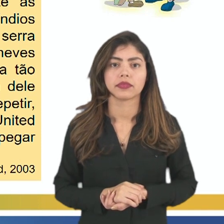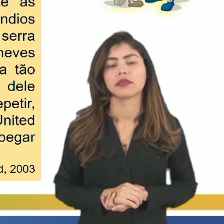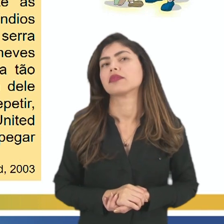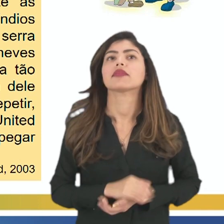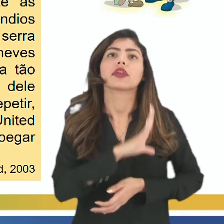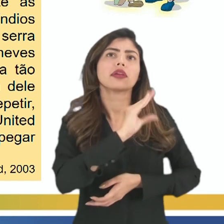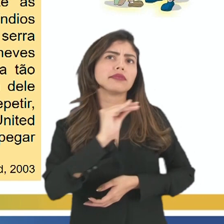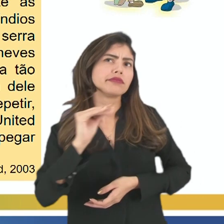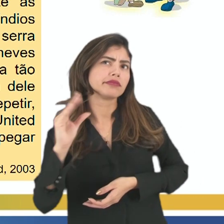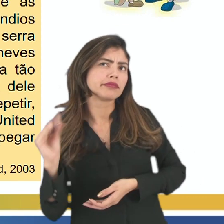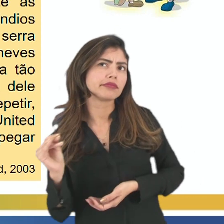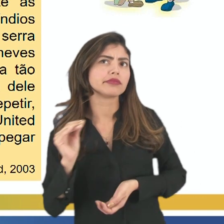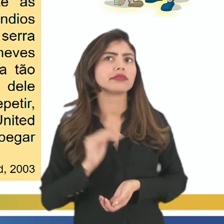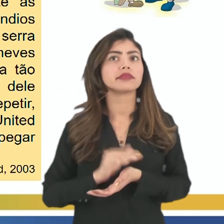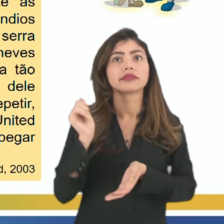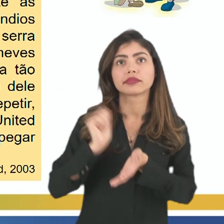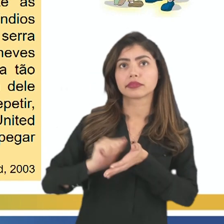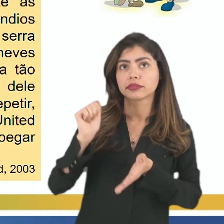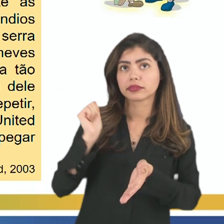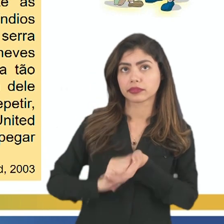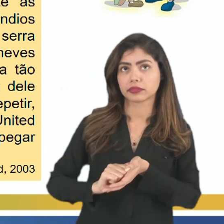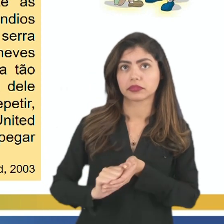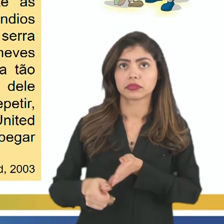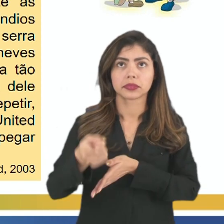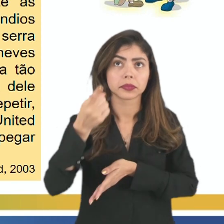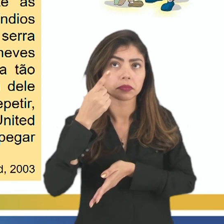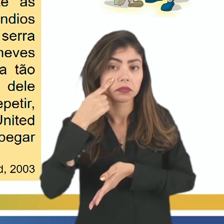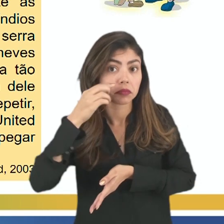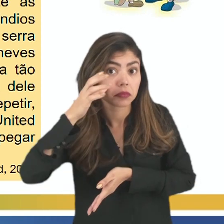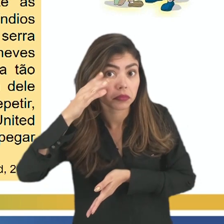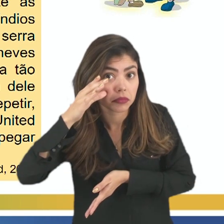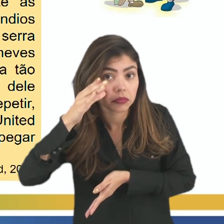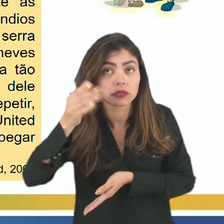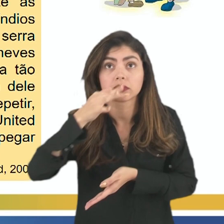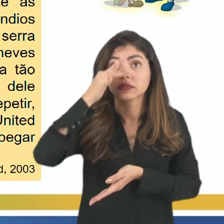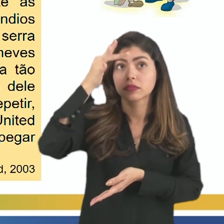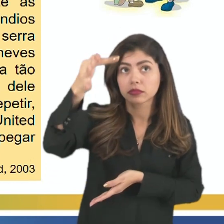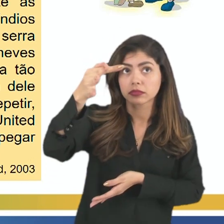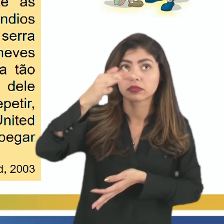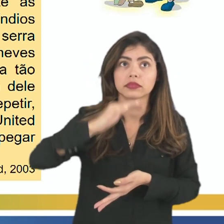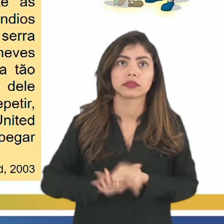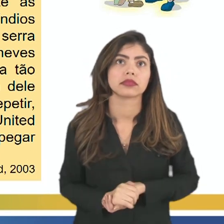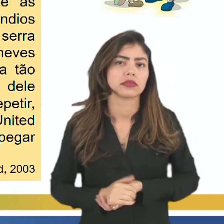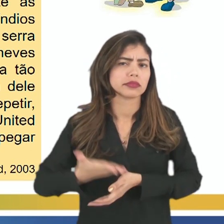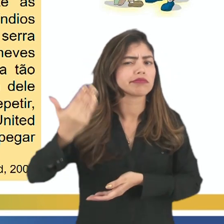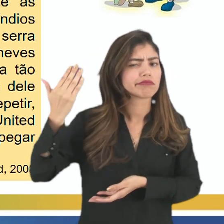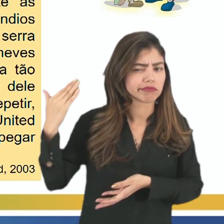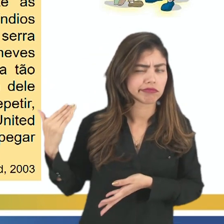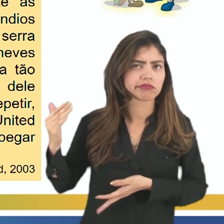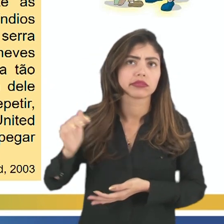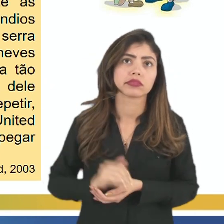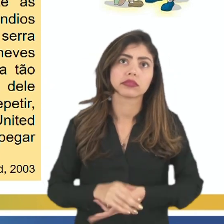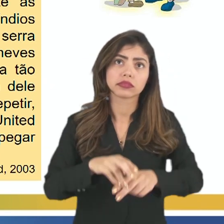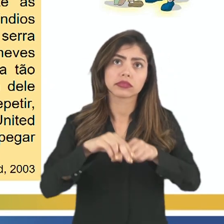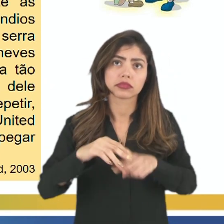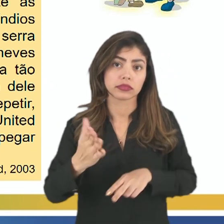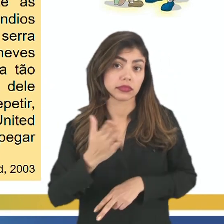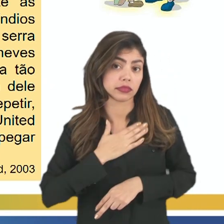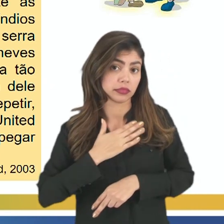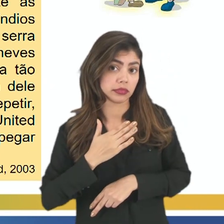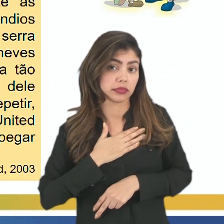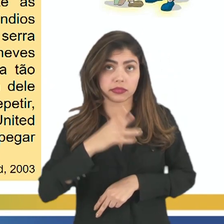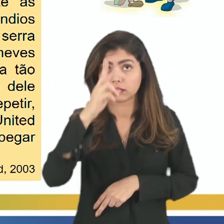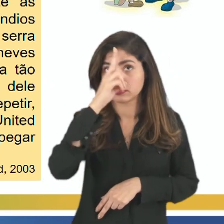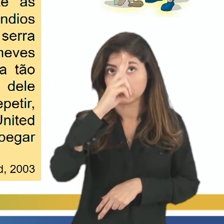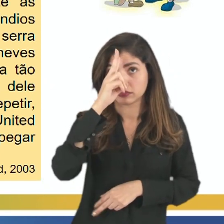Até a adolescência, a memória tem mais interesse no futuro que no passado, e por isso